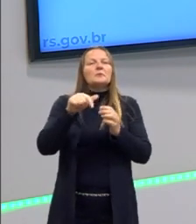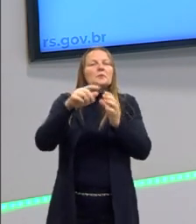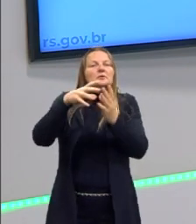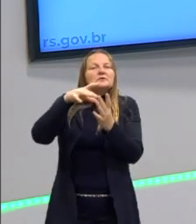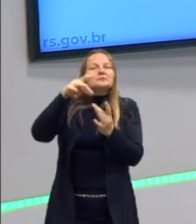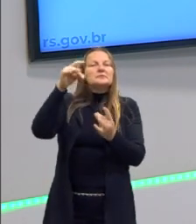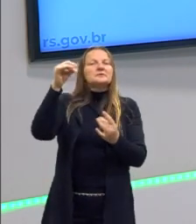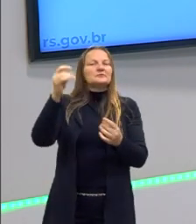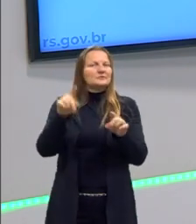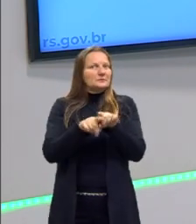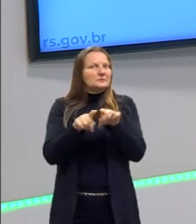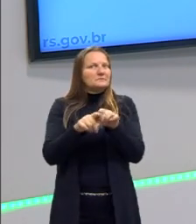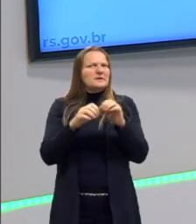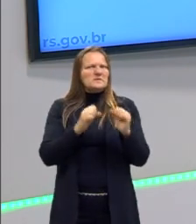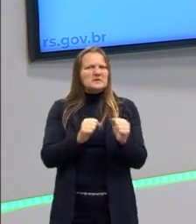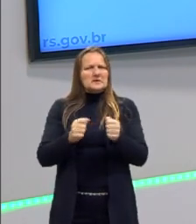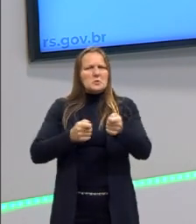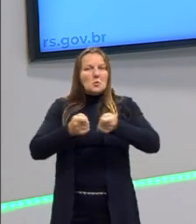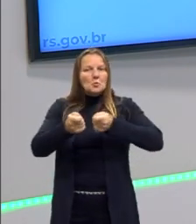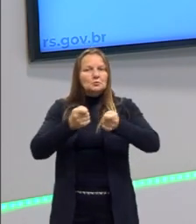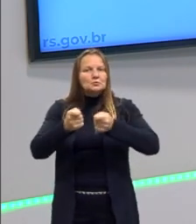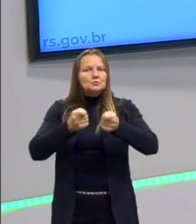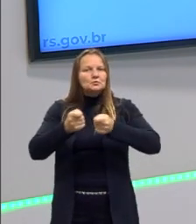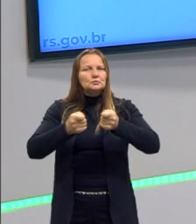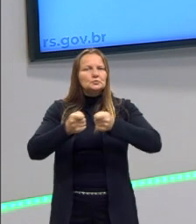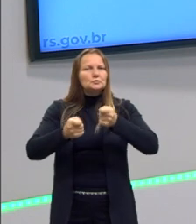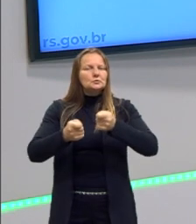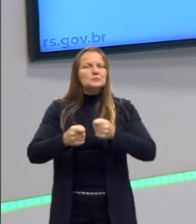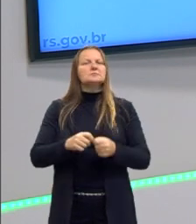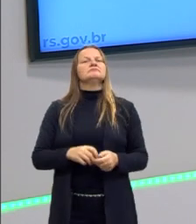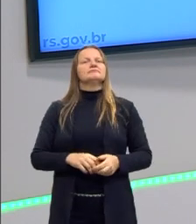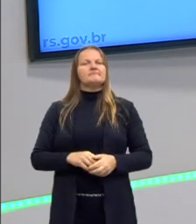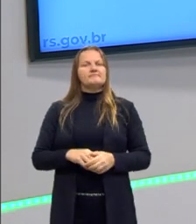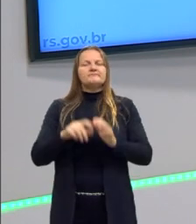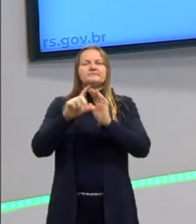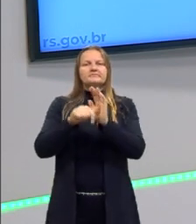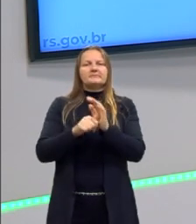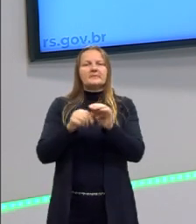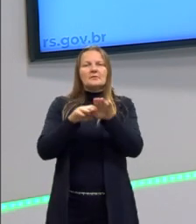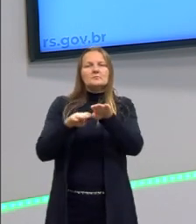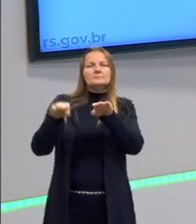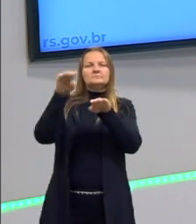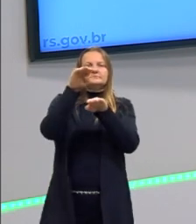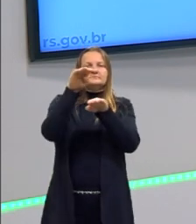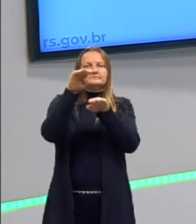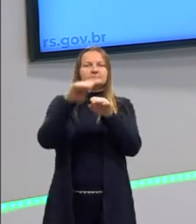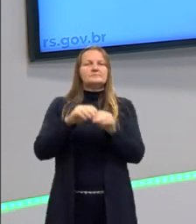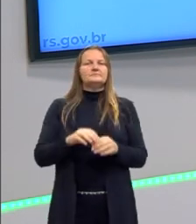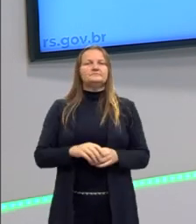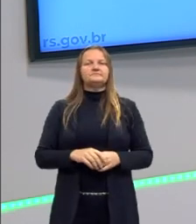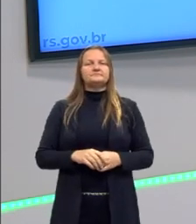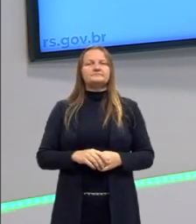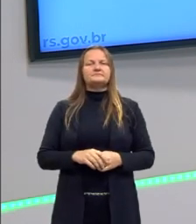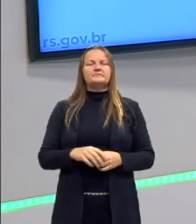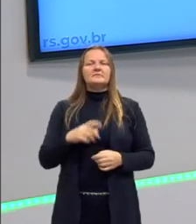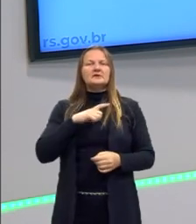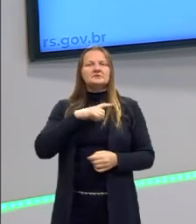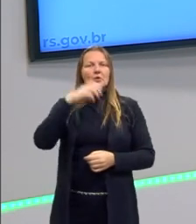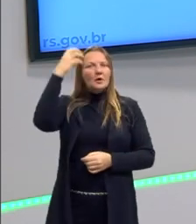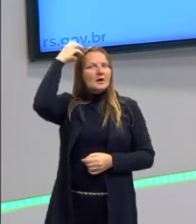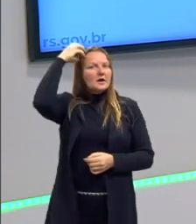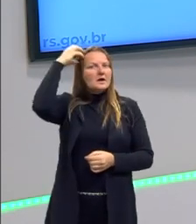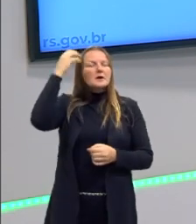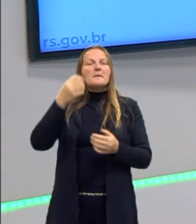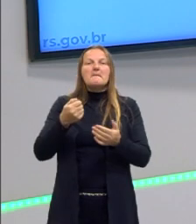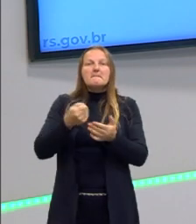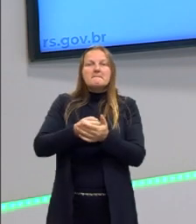Então, o poder disciplinar, ele vem após o poder da soberania, do poder absoluto dos reis, do